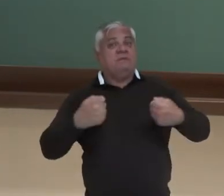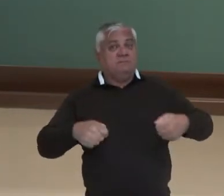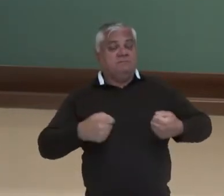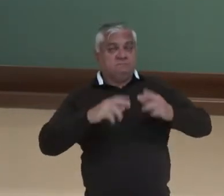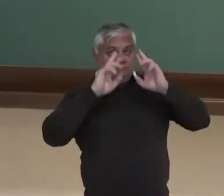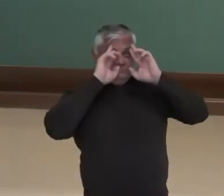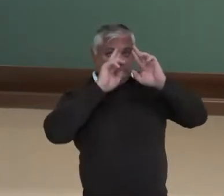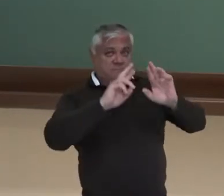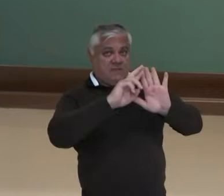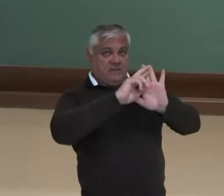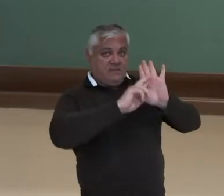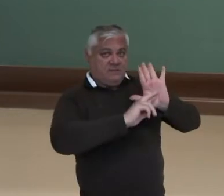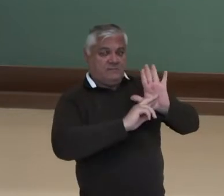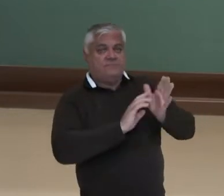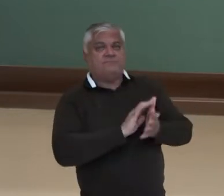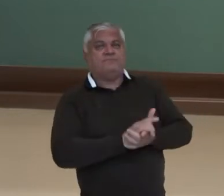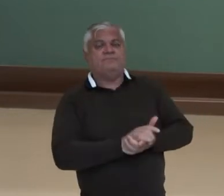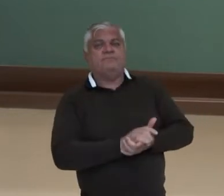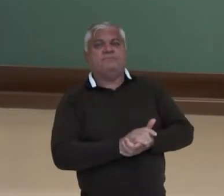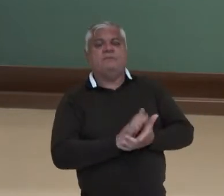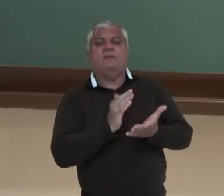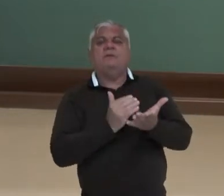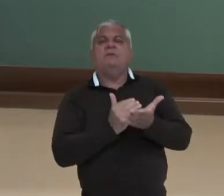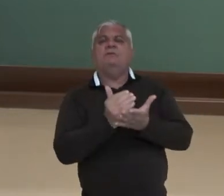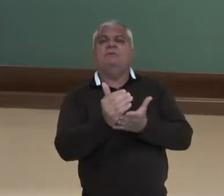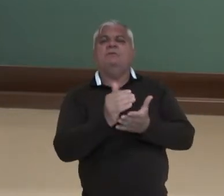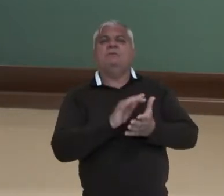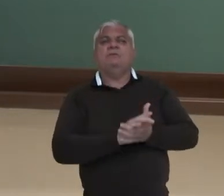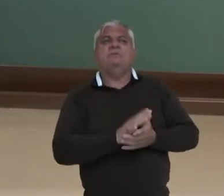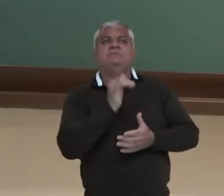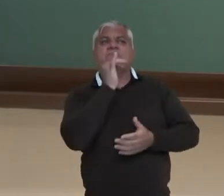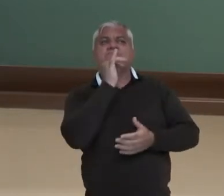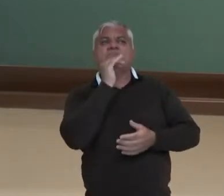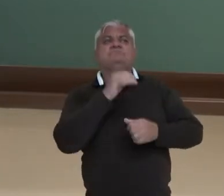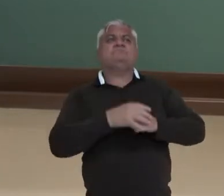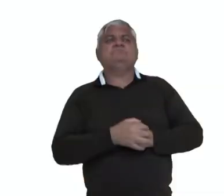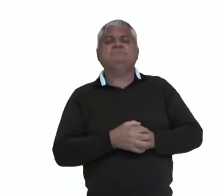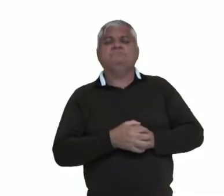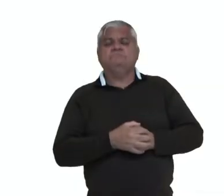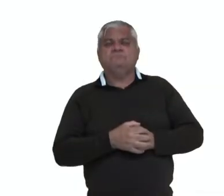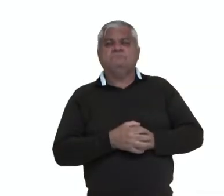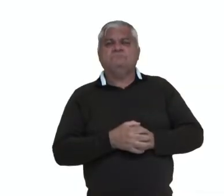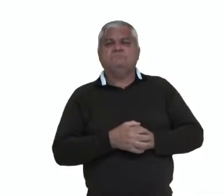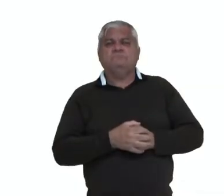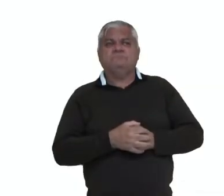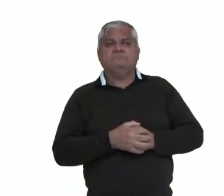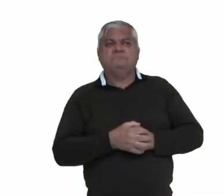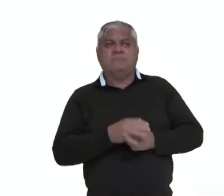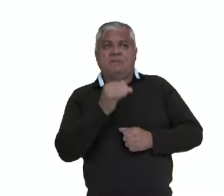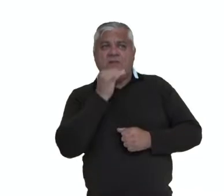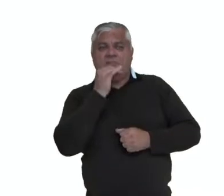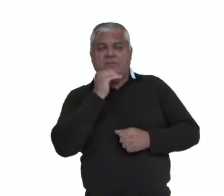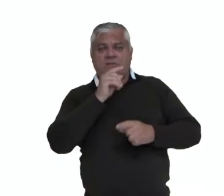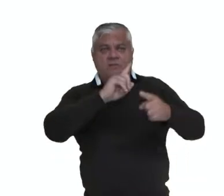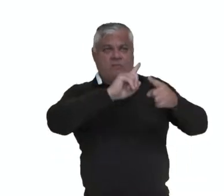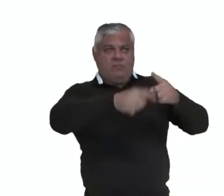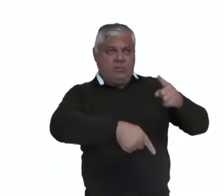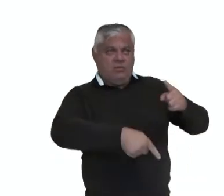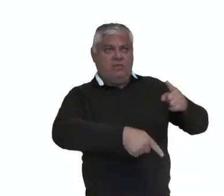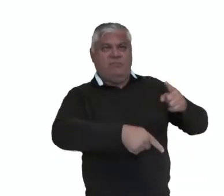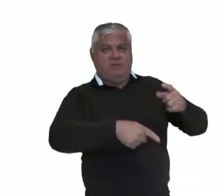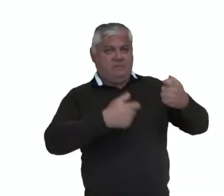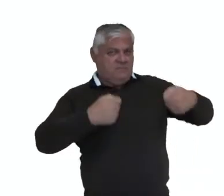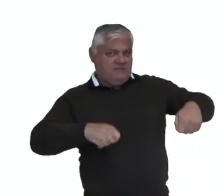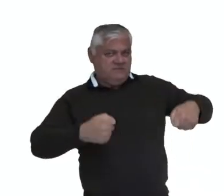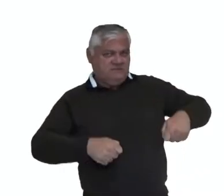obedecer as regras. Iniciando, então, aqui a conversa, né? Você concorda que atos proibitivos ou proibições são